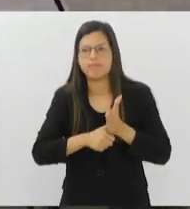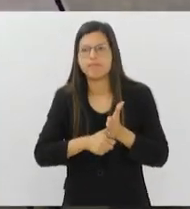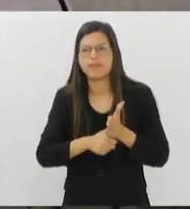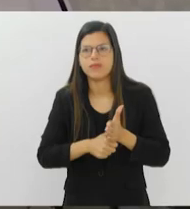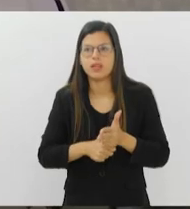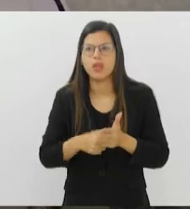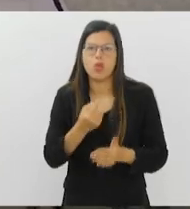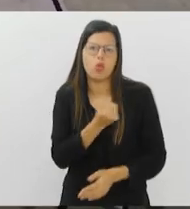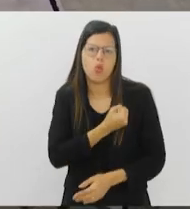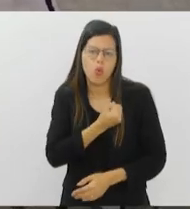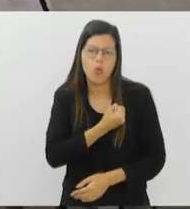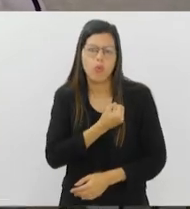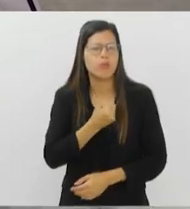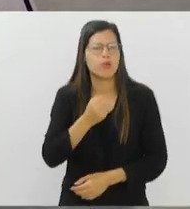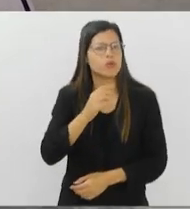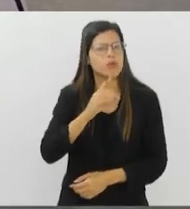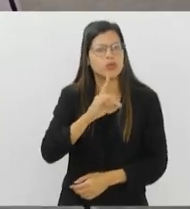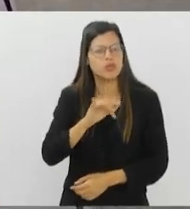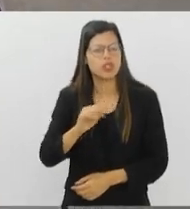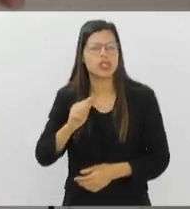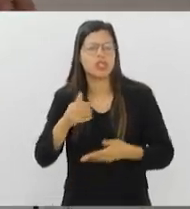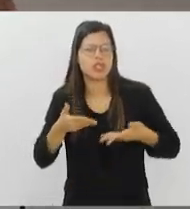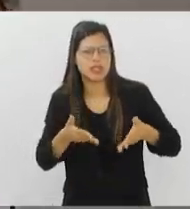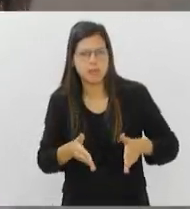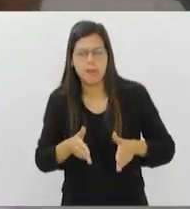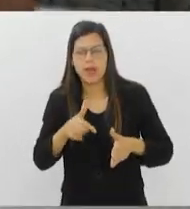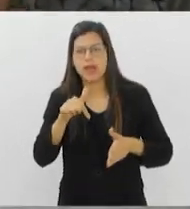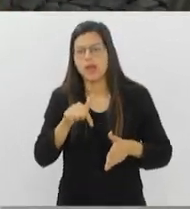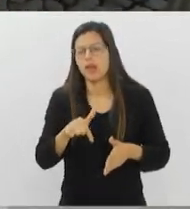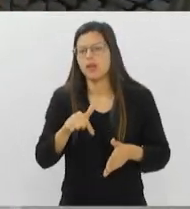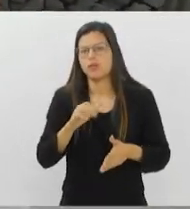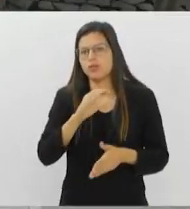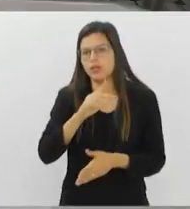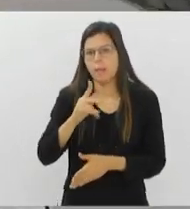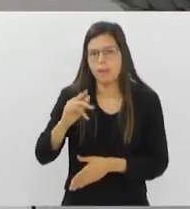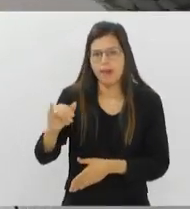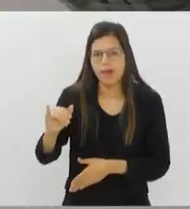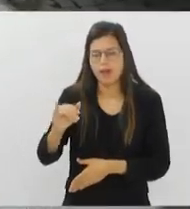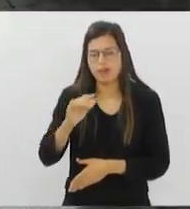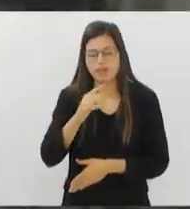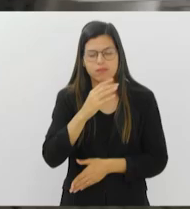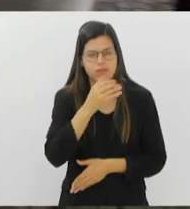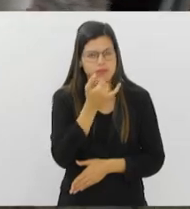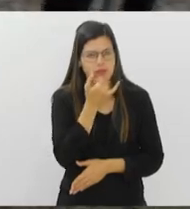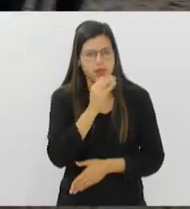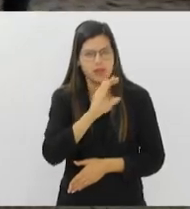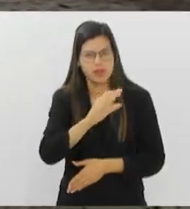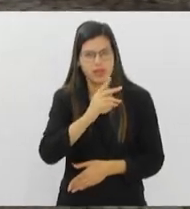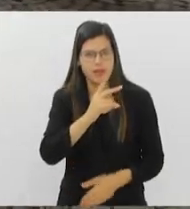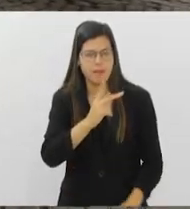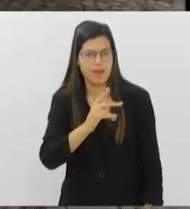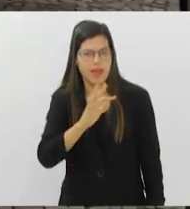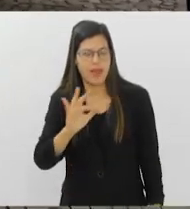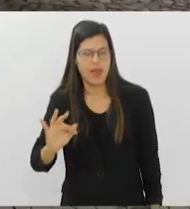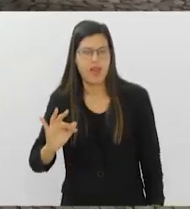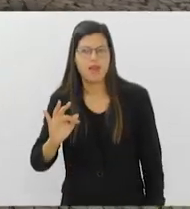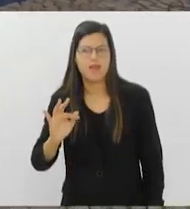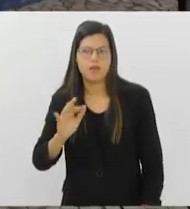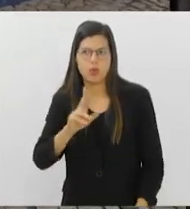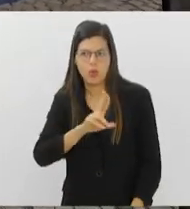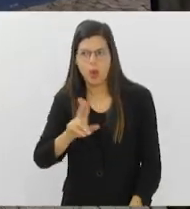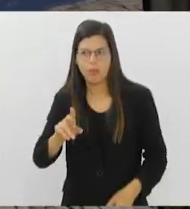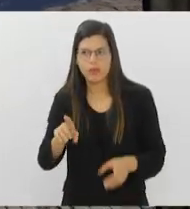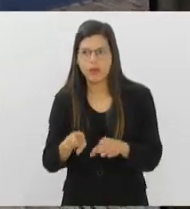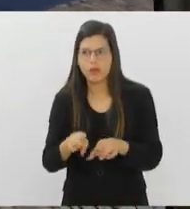seu telefone, sua data de nascimento, seu nome completo, o seu CPF. Aqui tem todo o cadastro, as vacinas chegaram agora há pouquinho, já tem gente se